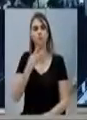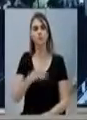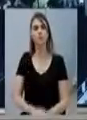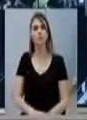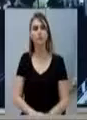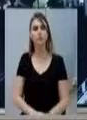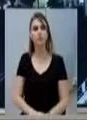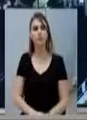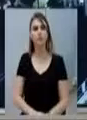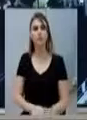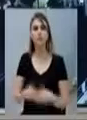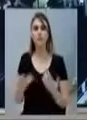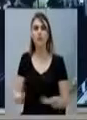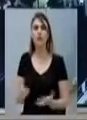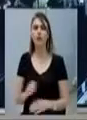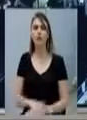Então, assim,